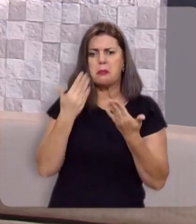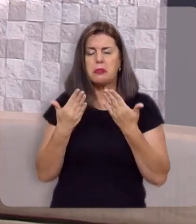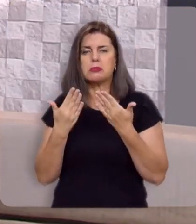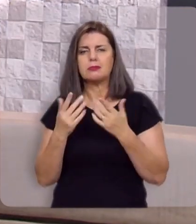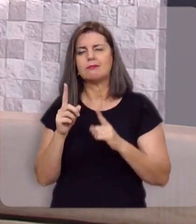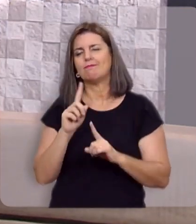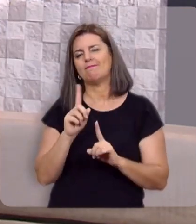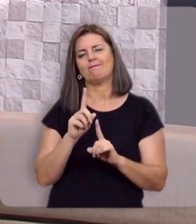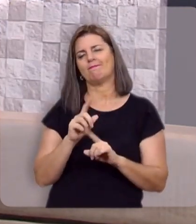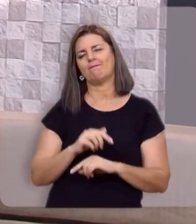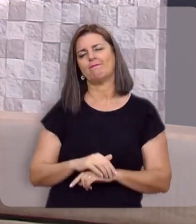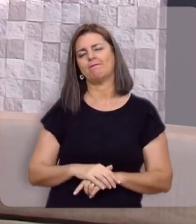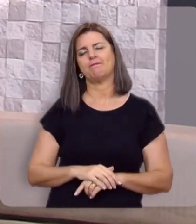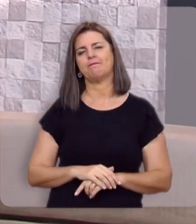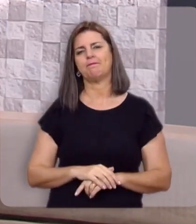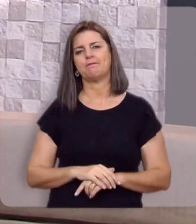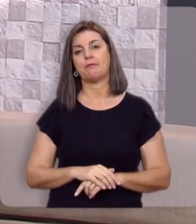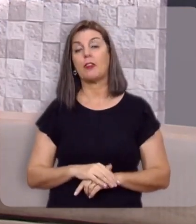não, não.